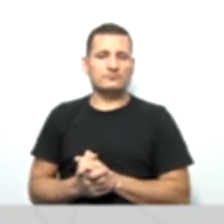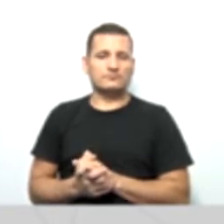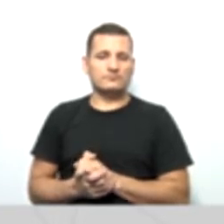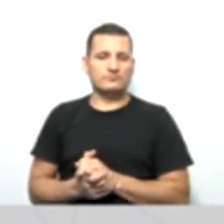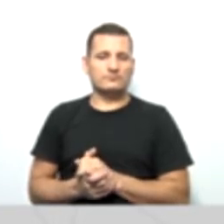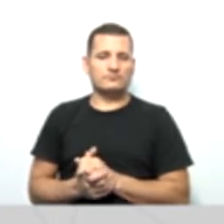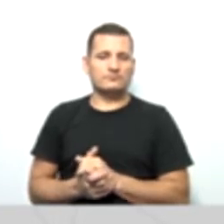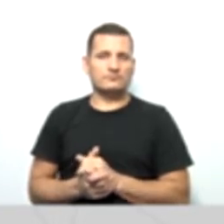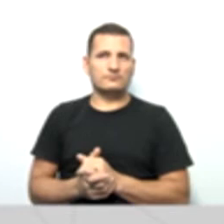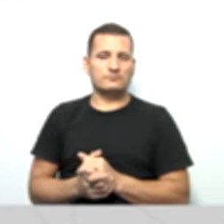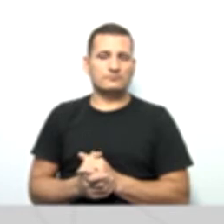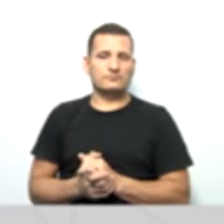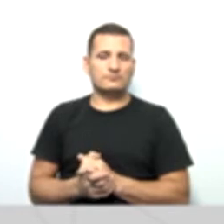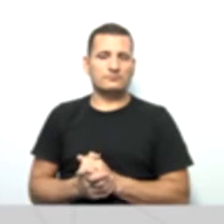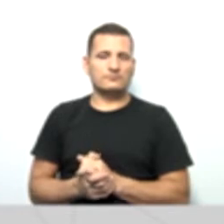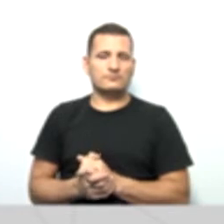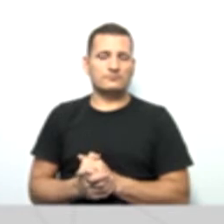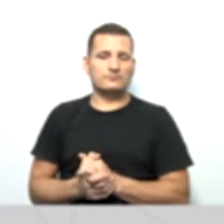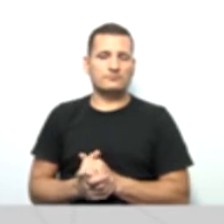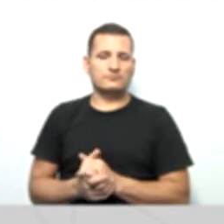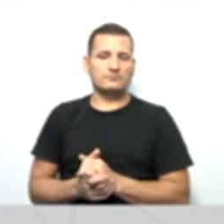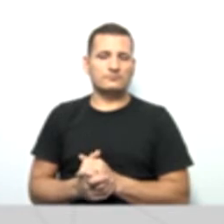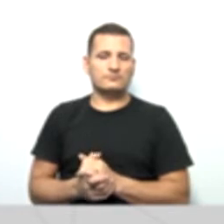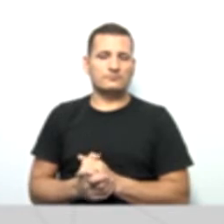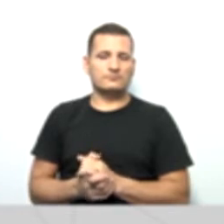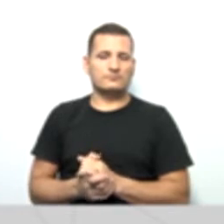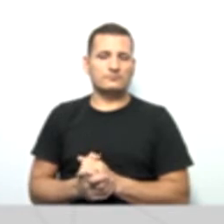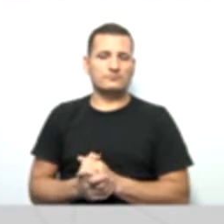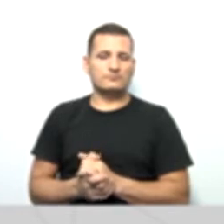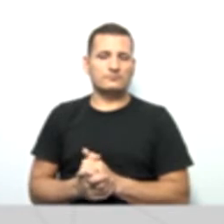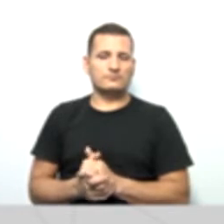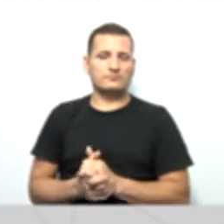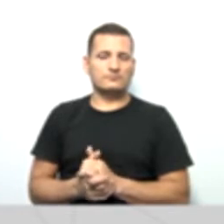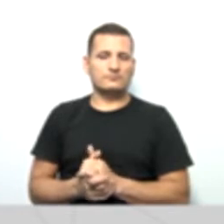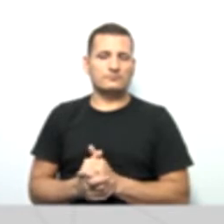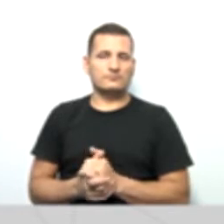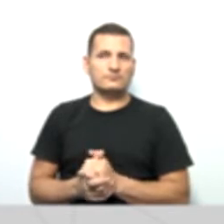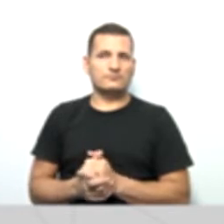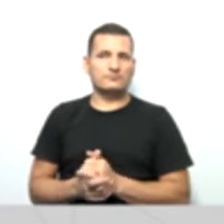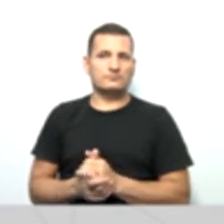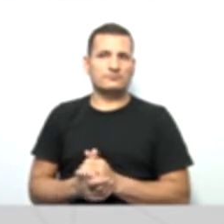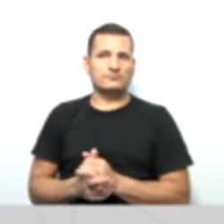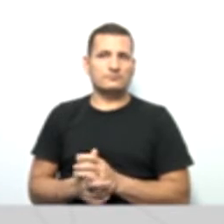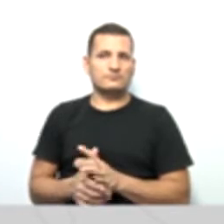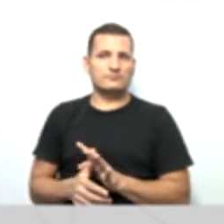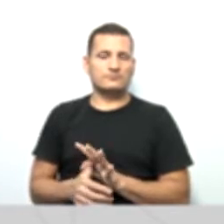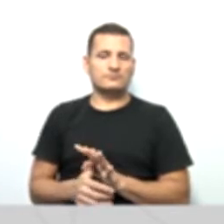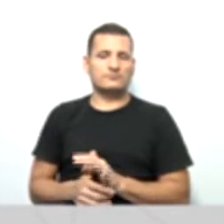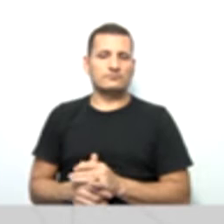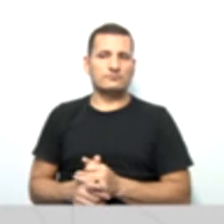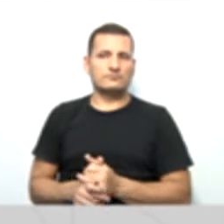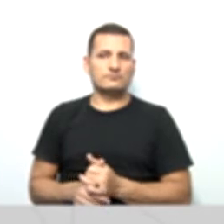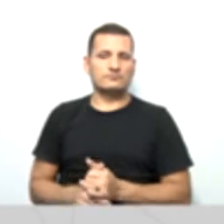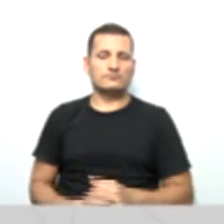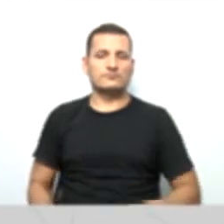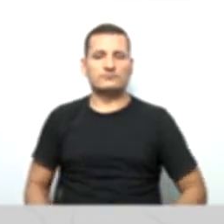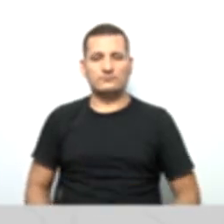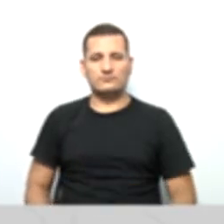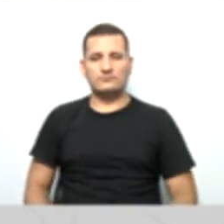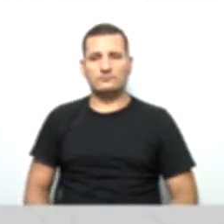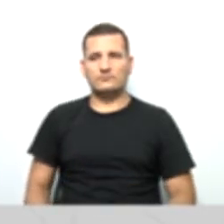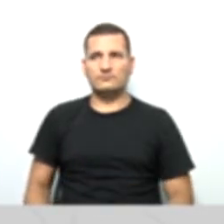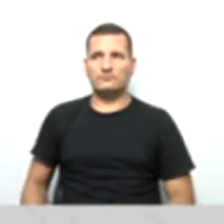canetinha para vocês conseguirem verificar melhor. Só um minutinho que eu estou